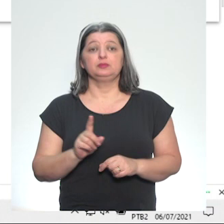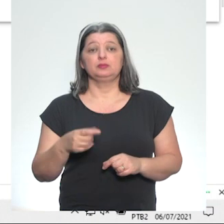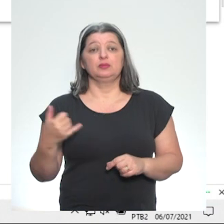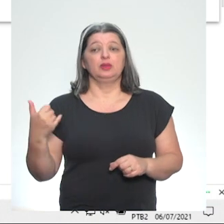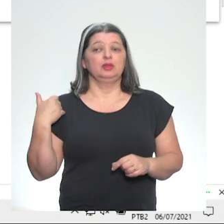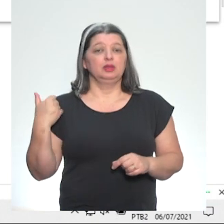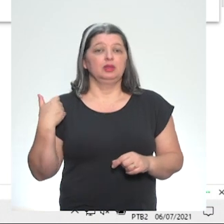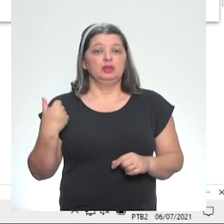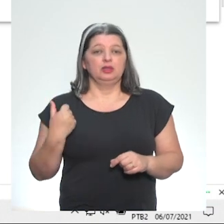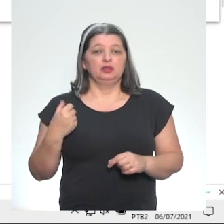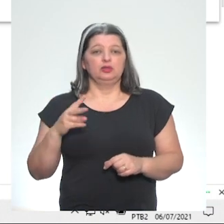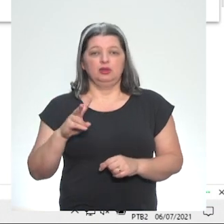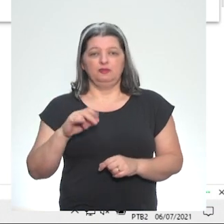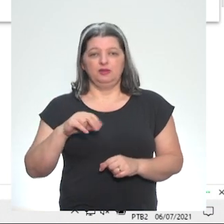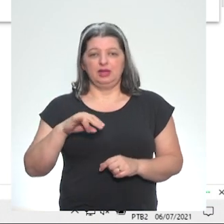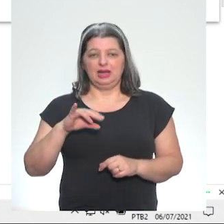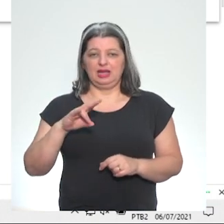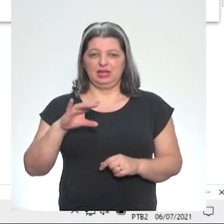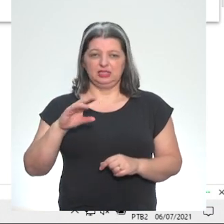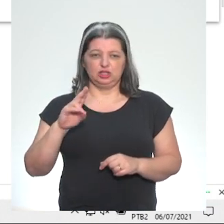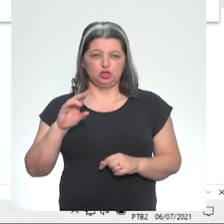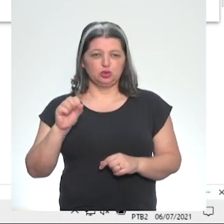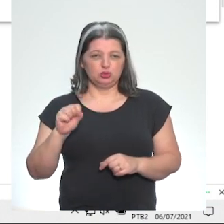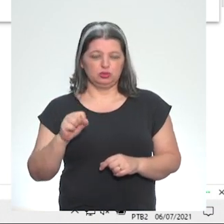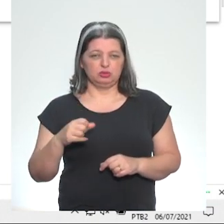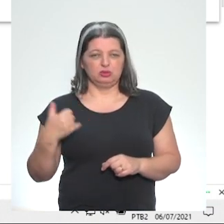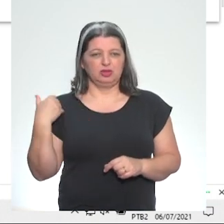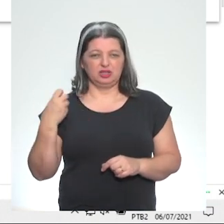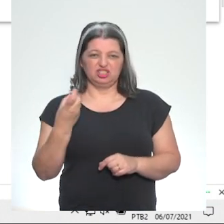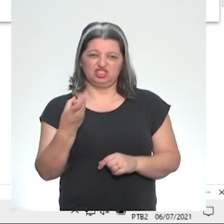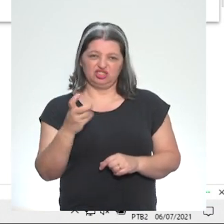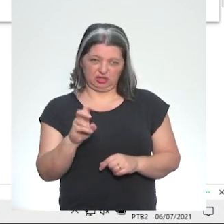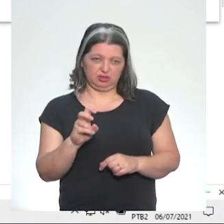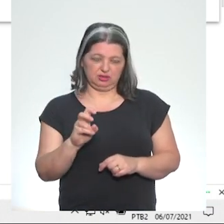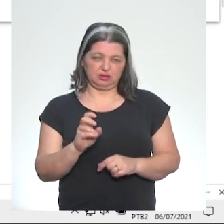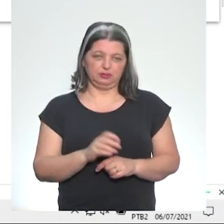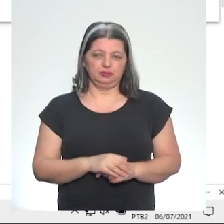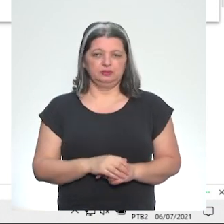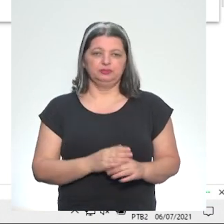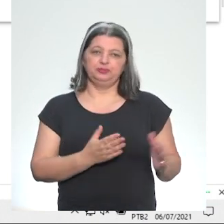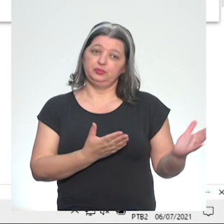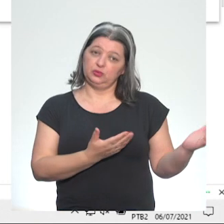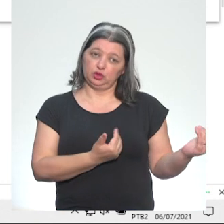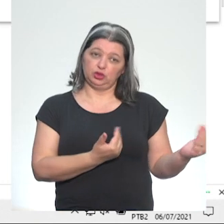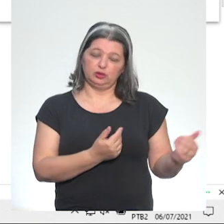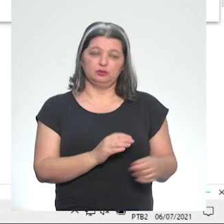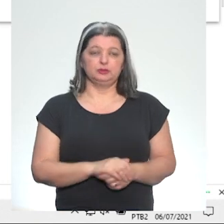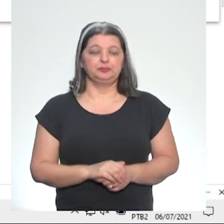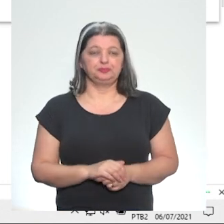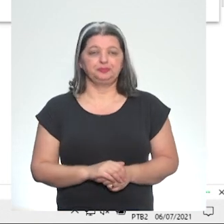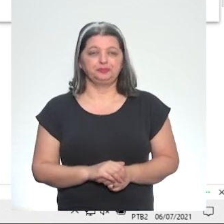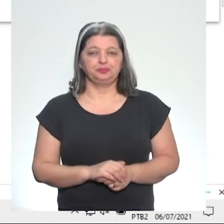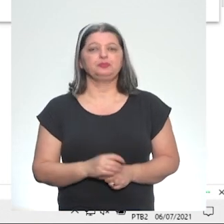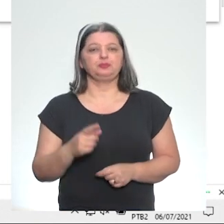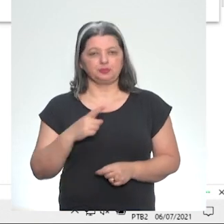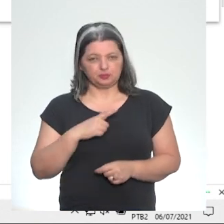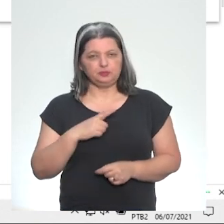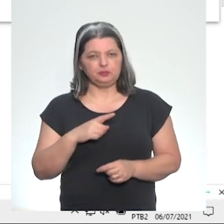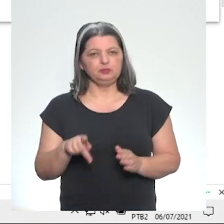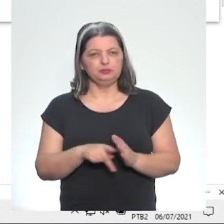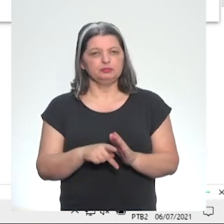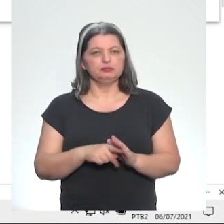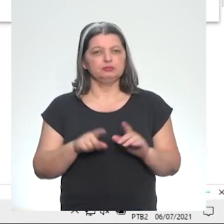Vinícius. Do Vinícius. da professora Tatiana, tem 15 anos. Eu queria ser jovem. Então, vocês estão vendo, Digite a sua idade e tem um campo. Então,